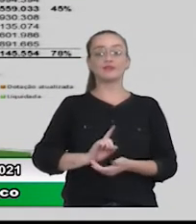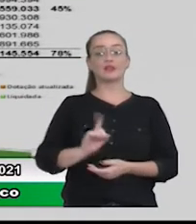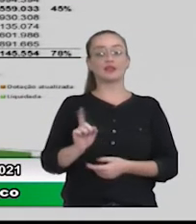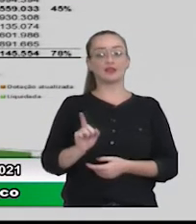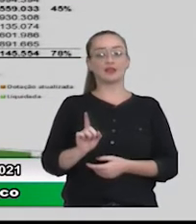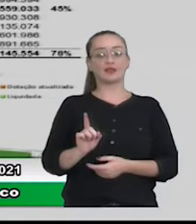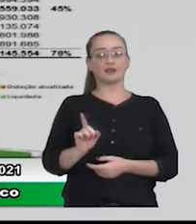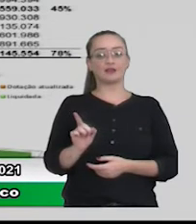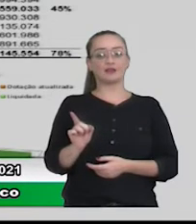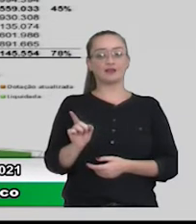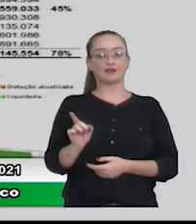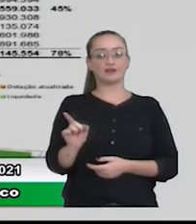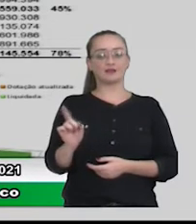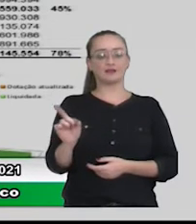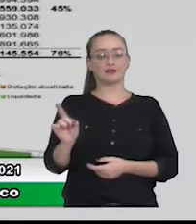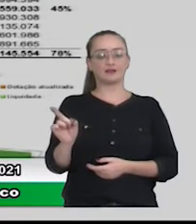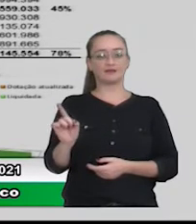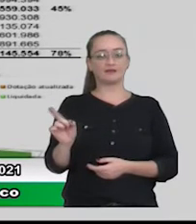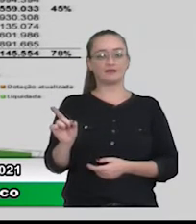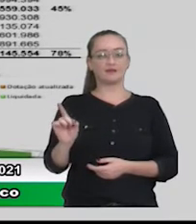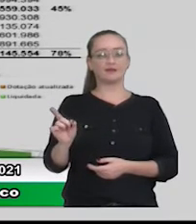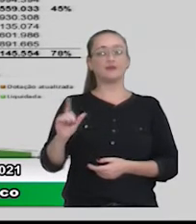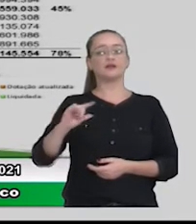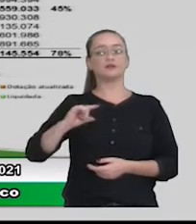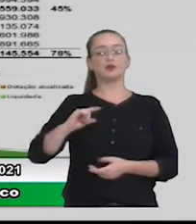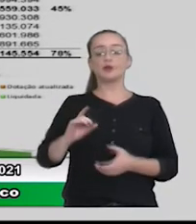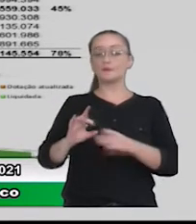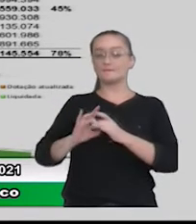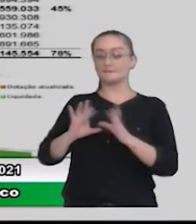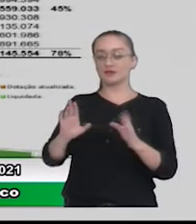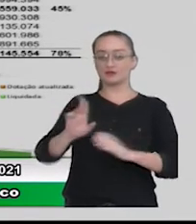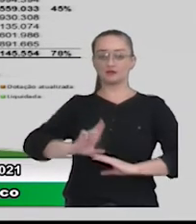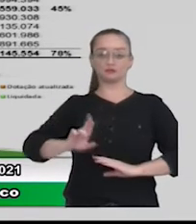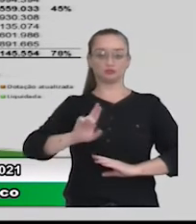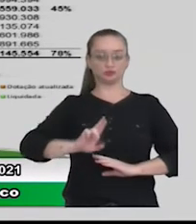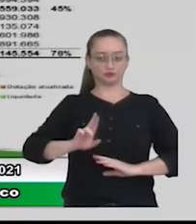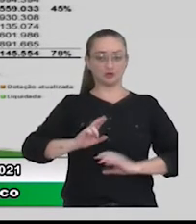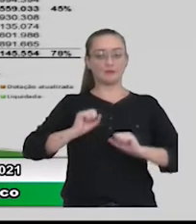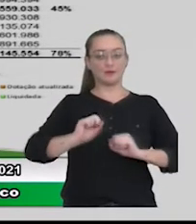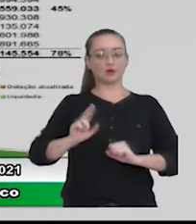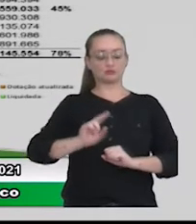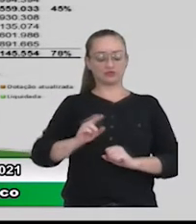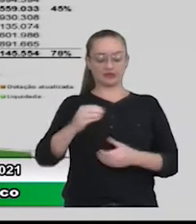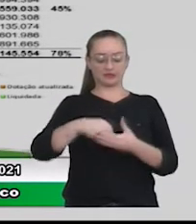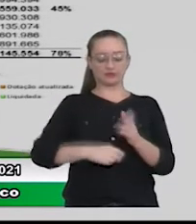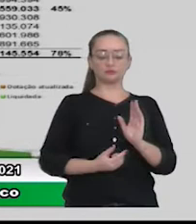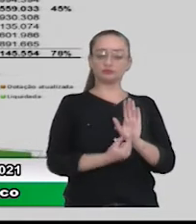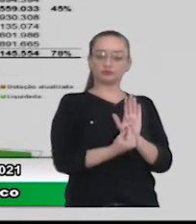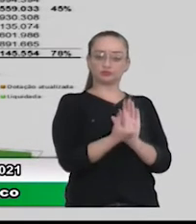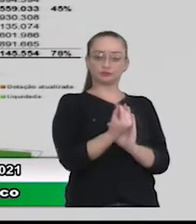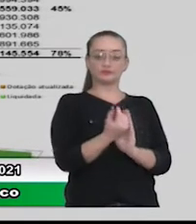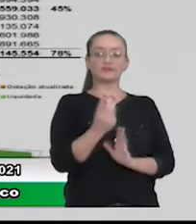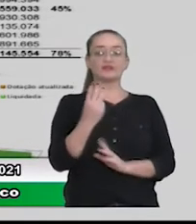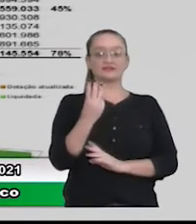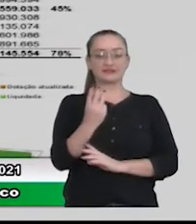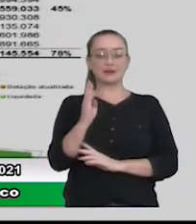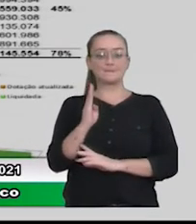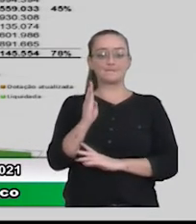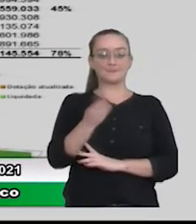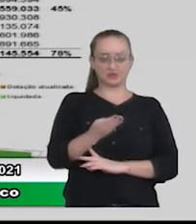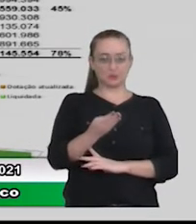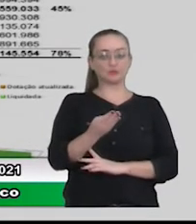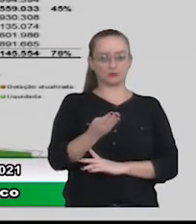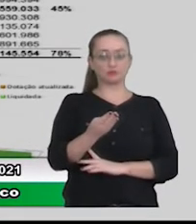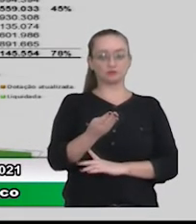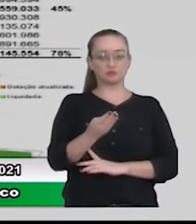Aqui, a gente tinha disponível para utilizar no orçamento 3 bilhões no orçamento